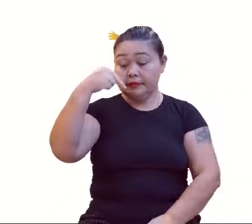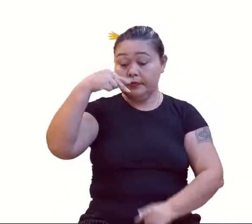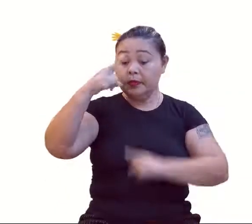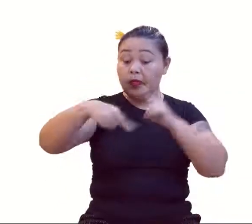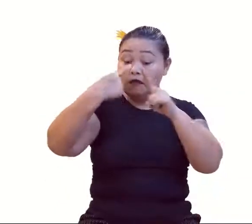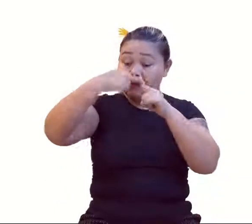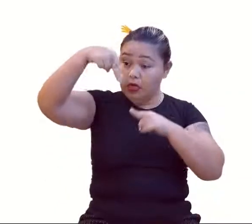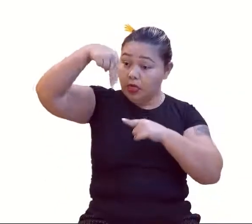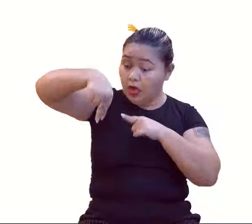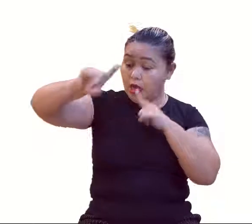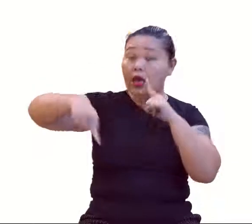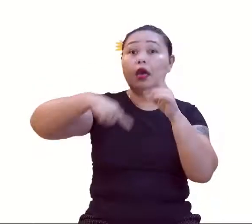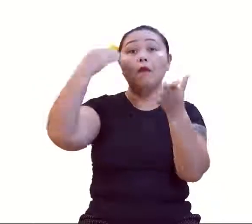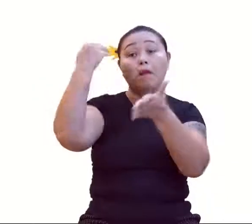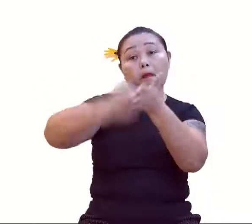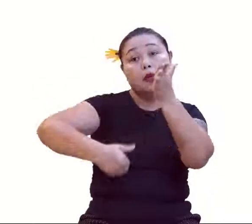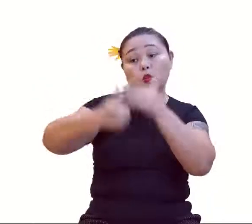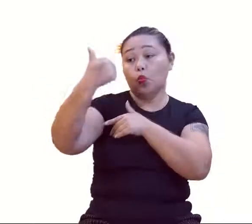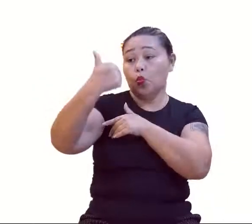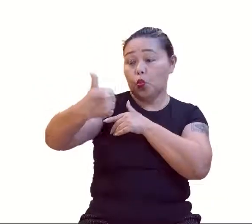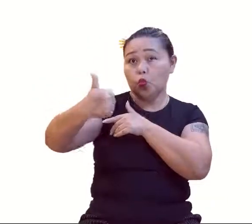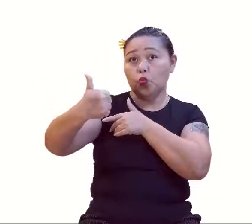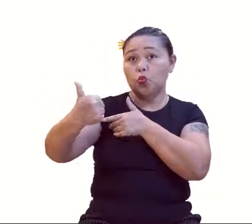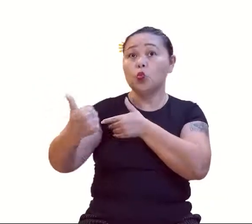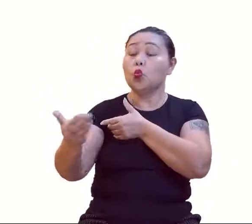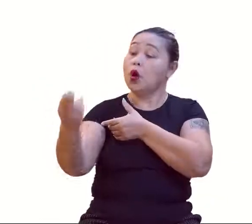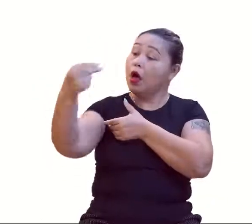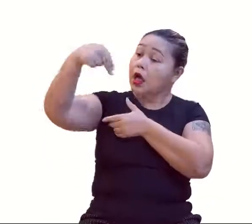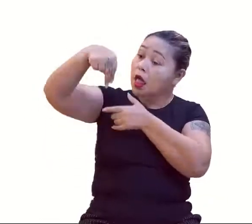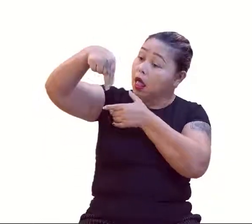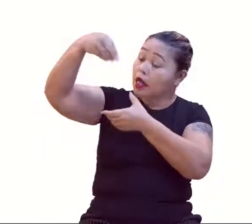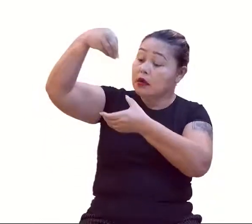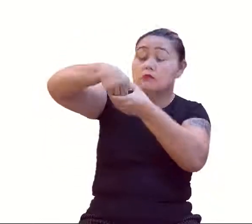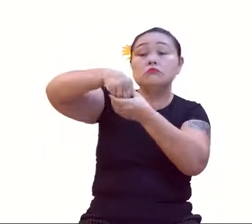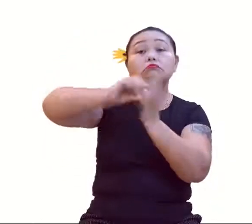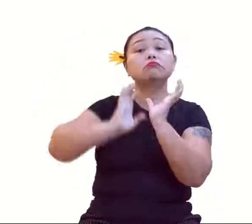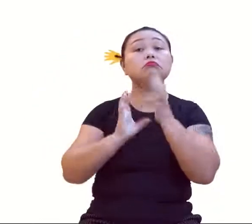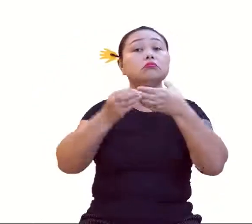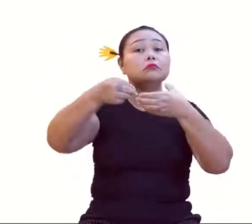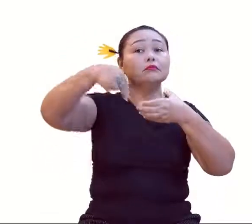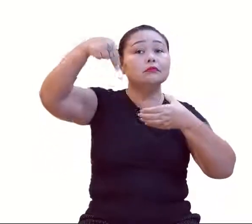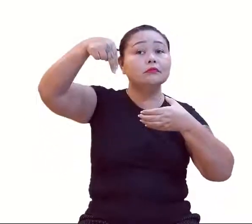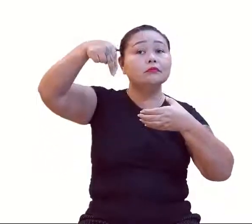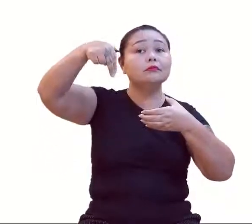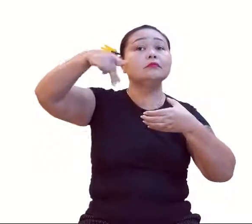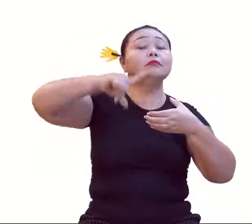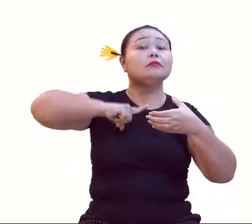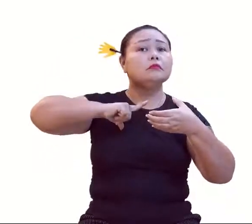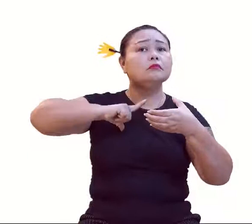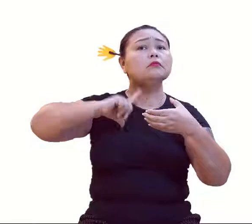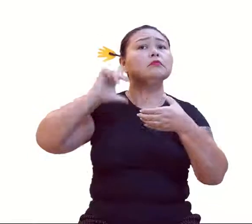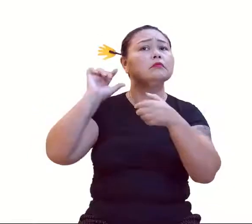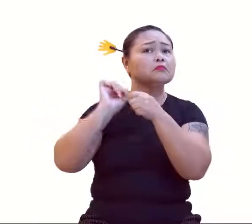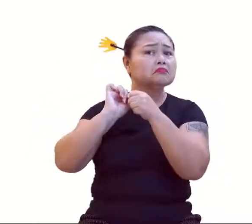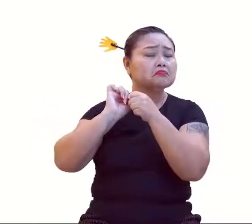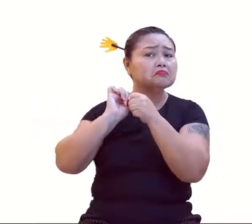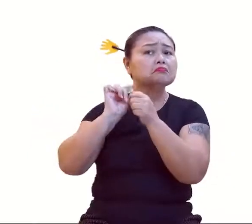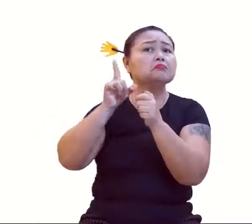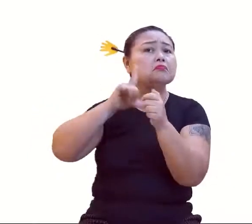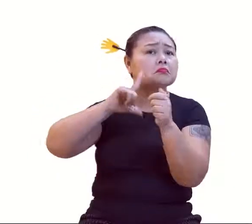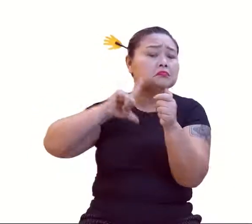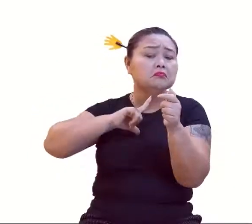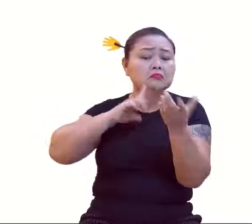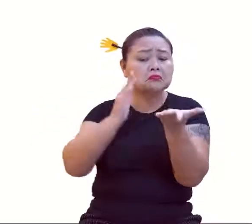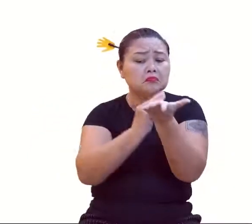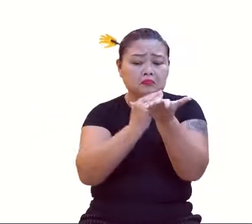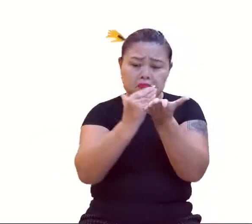com n pertencente aos números naturais. Começa com 0? Começa... É, podemos escolher, não